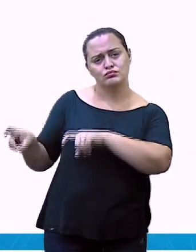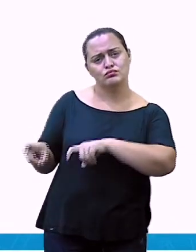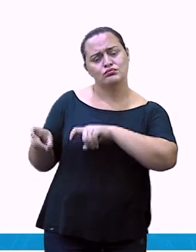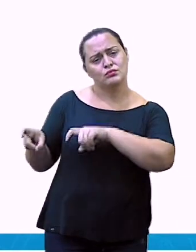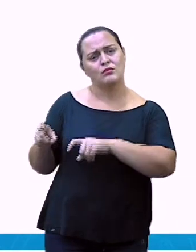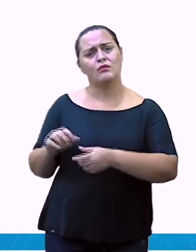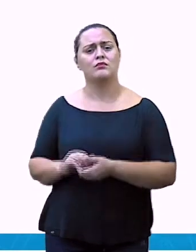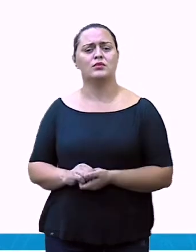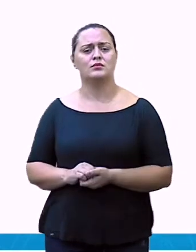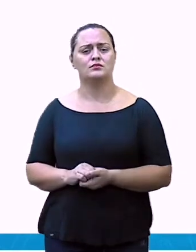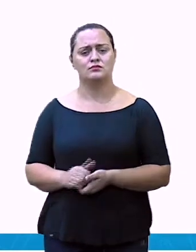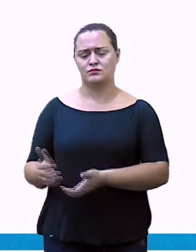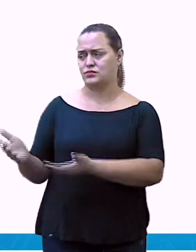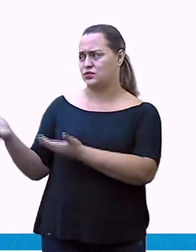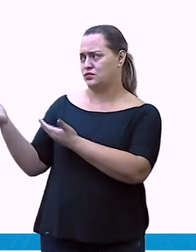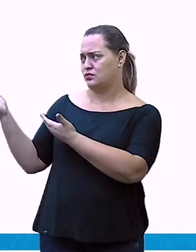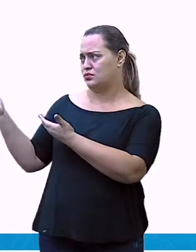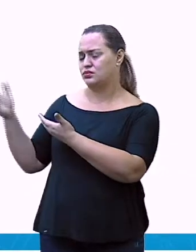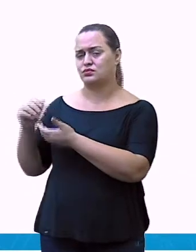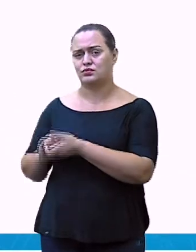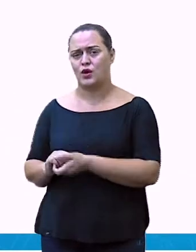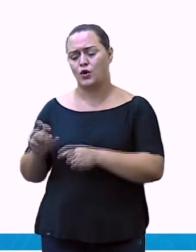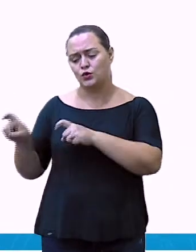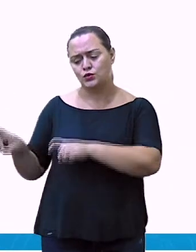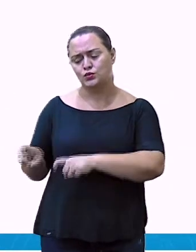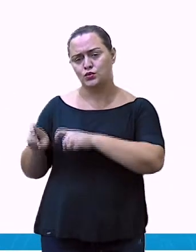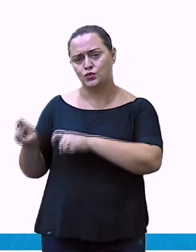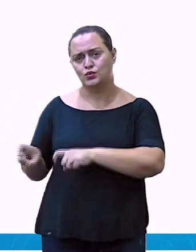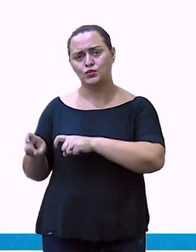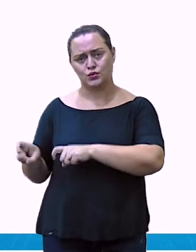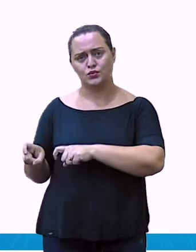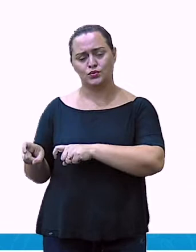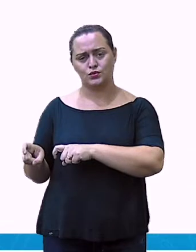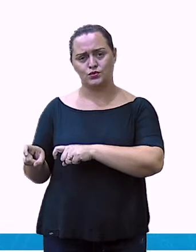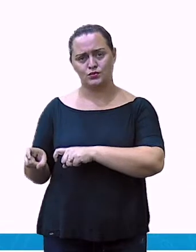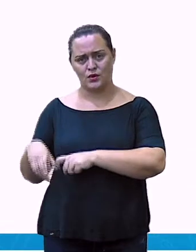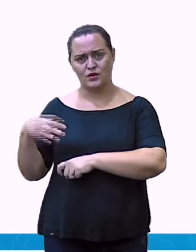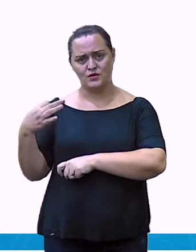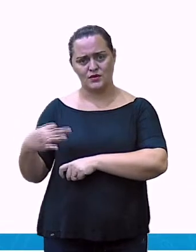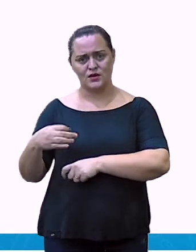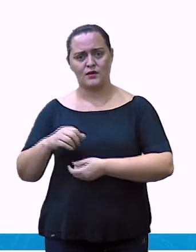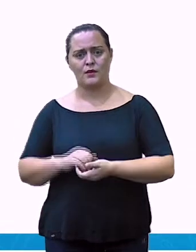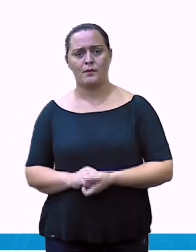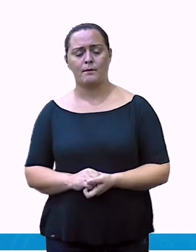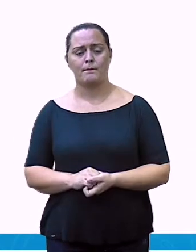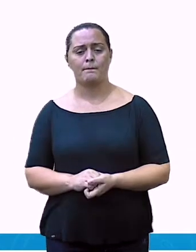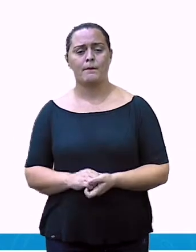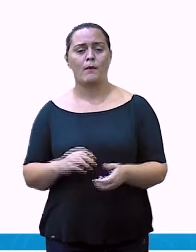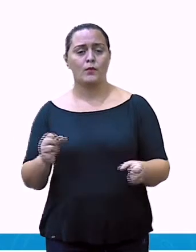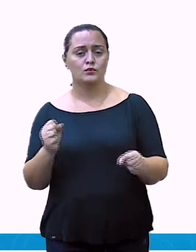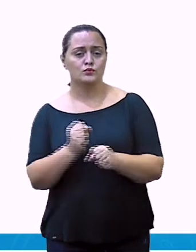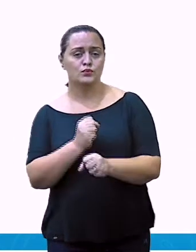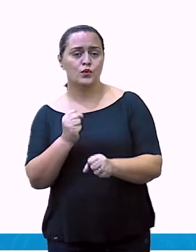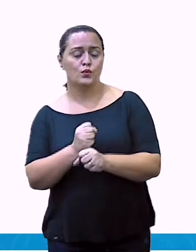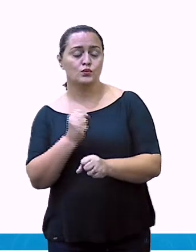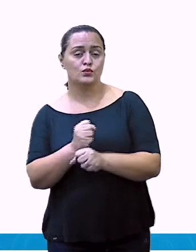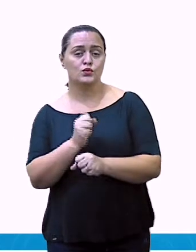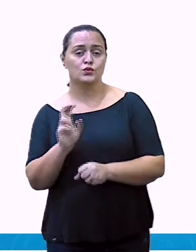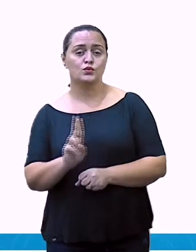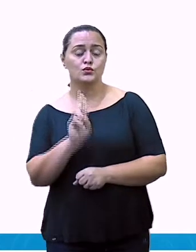em chácaras, fazendas ou em pequenas vilas. Podem ser construídas de alvenaria,